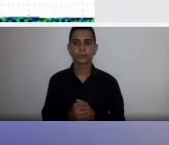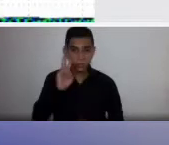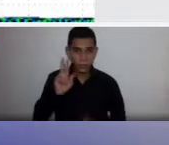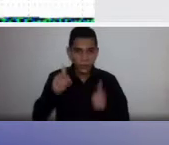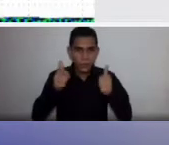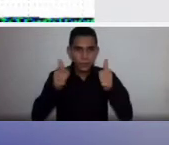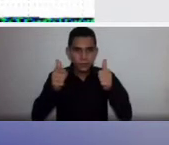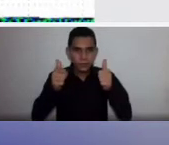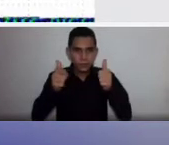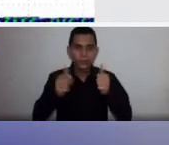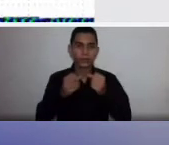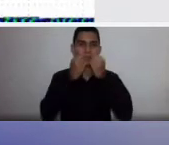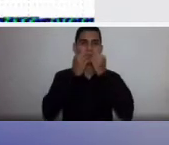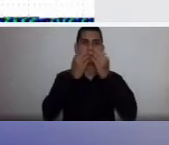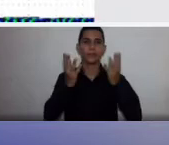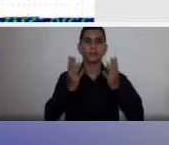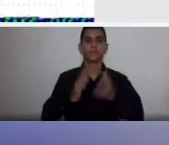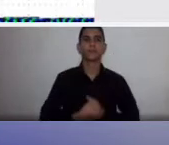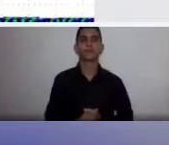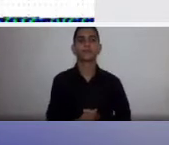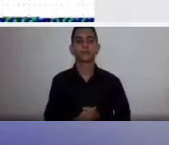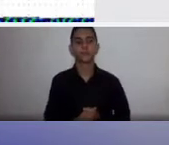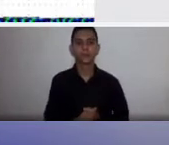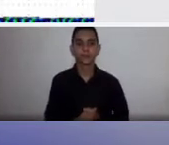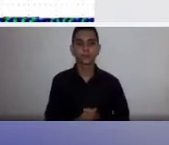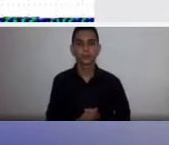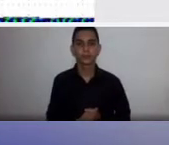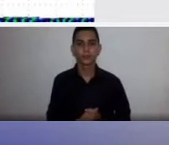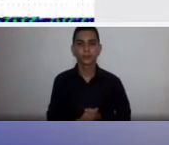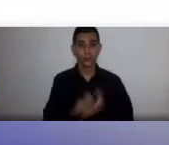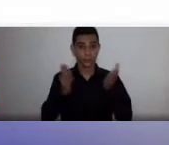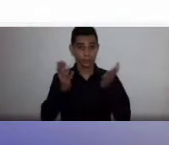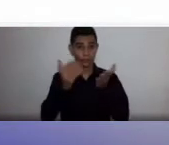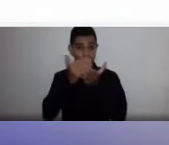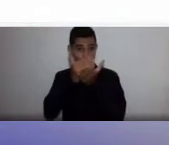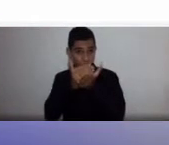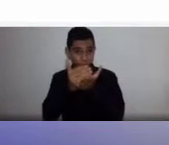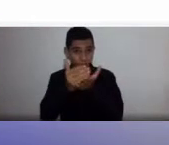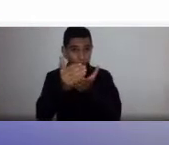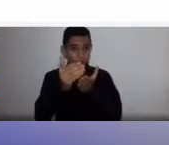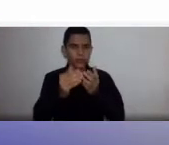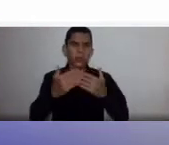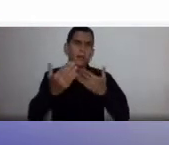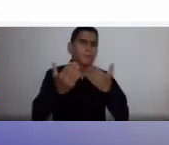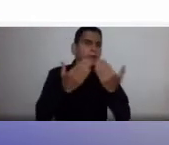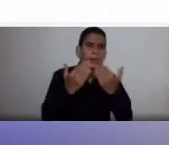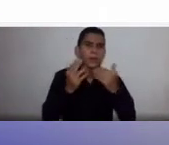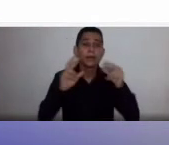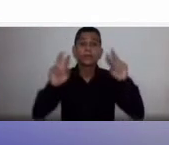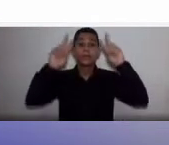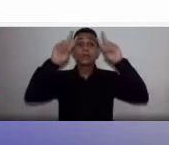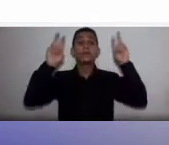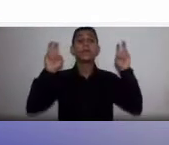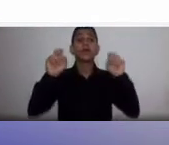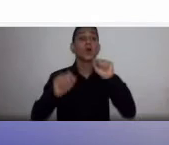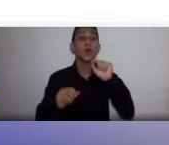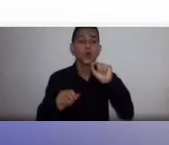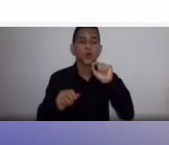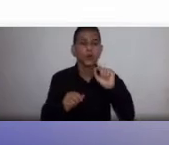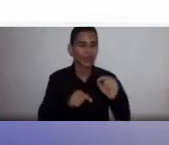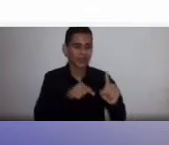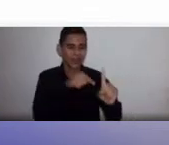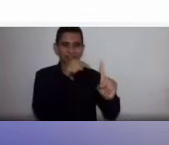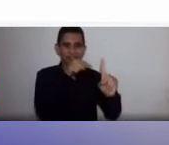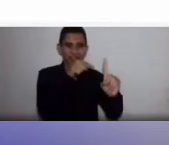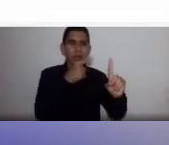Então, tá bom. Eu vou iniciar a apresentação. A gente vai discutir um pouquinho sobre anestesia no paciente que